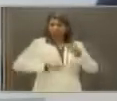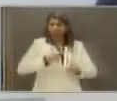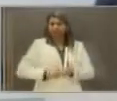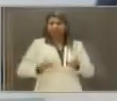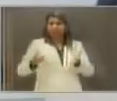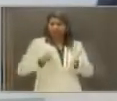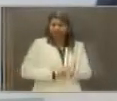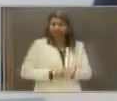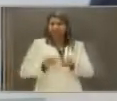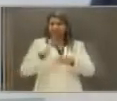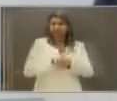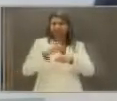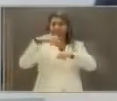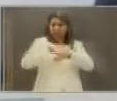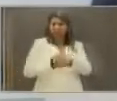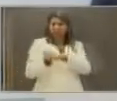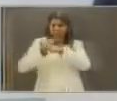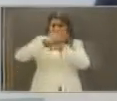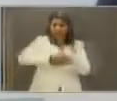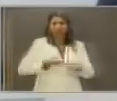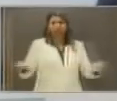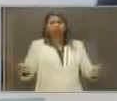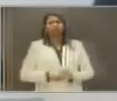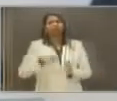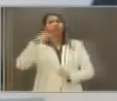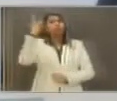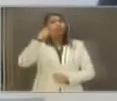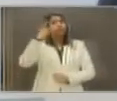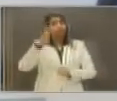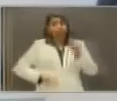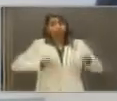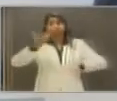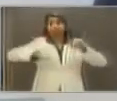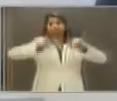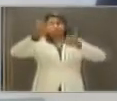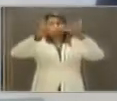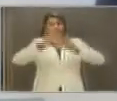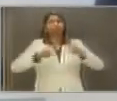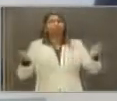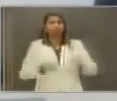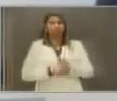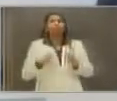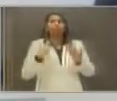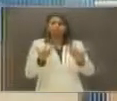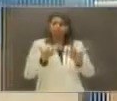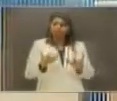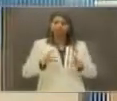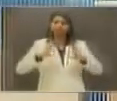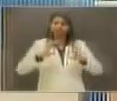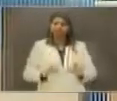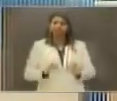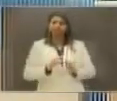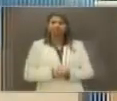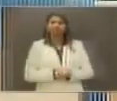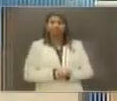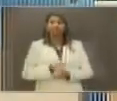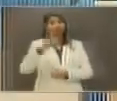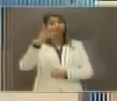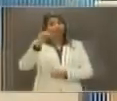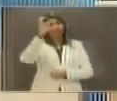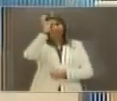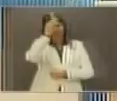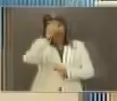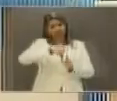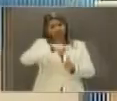se precisar, de madrugada, para fazer com que a Paraíba cresça cada vez mais e avance cada vez mais. Quero minha oportunidade. 30 segundos para a